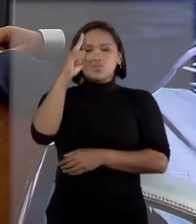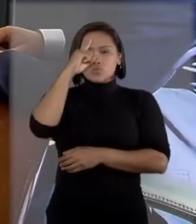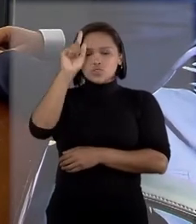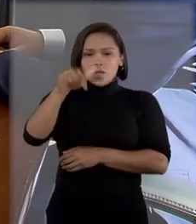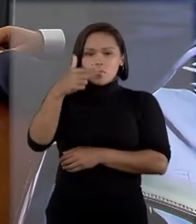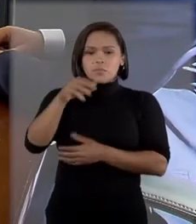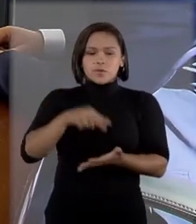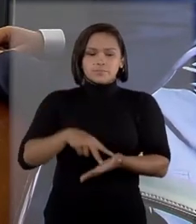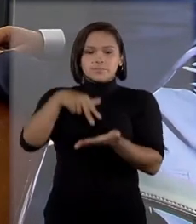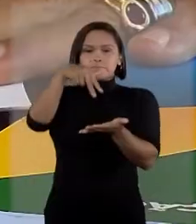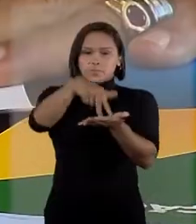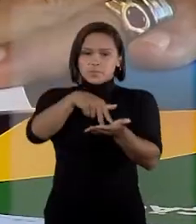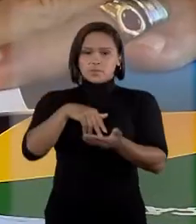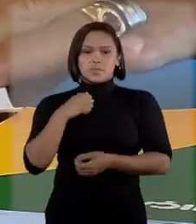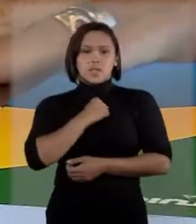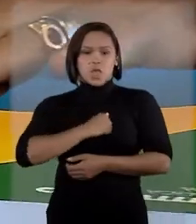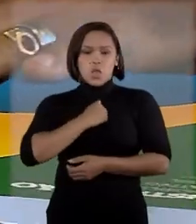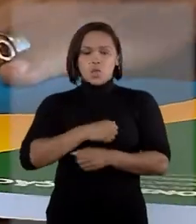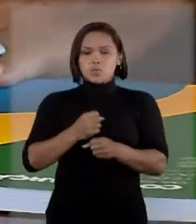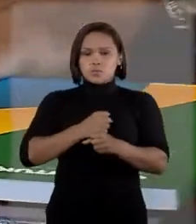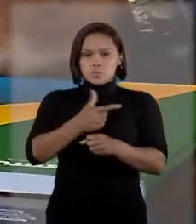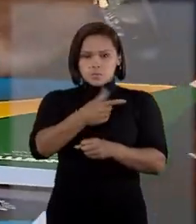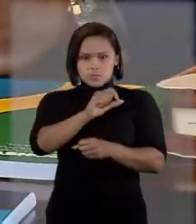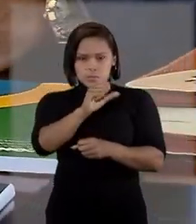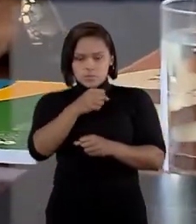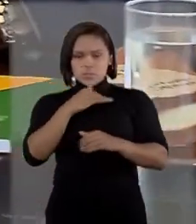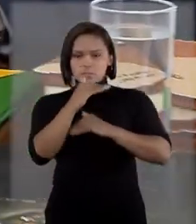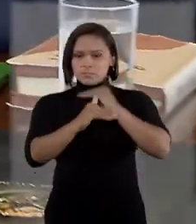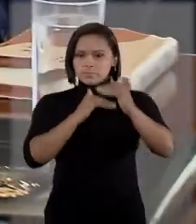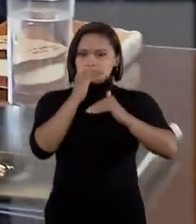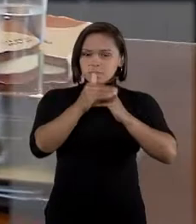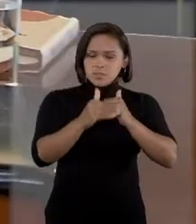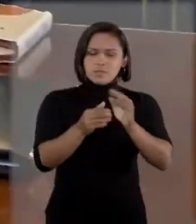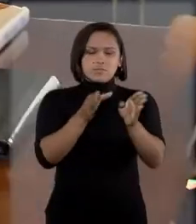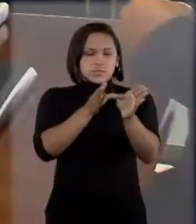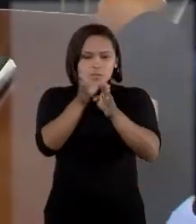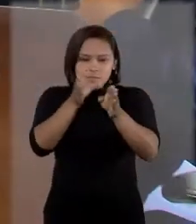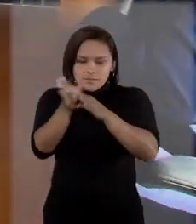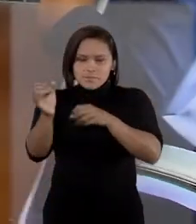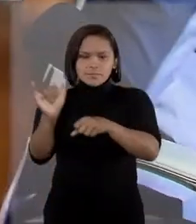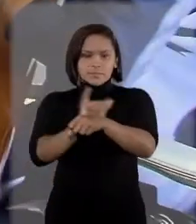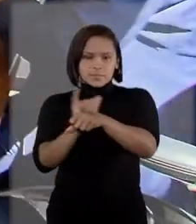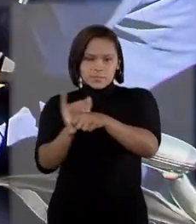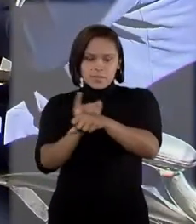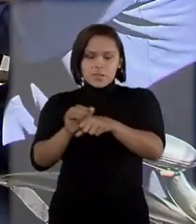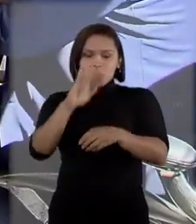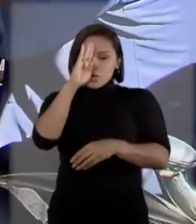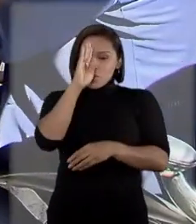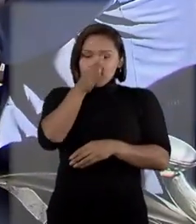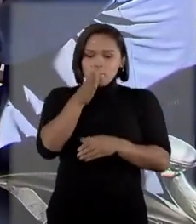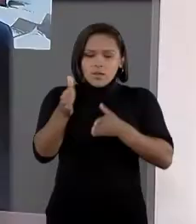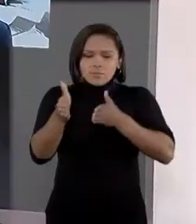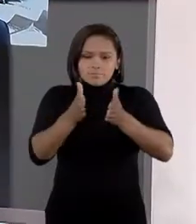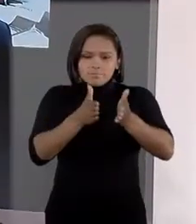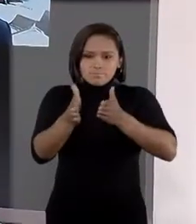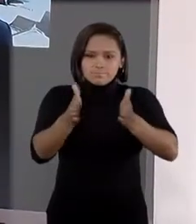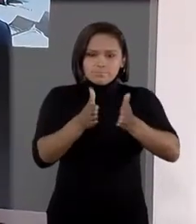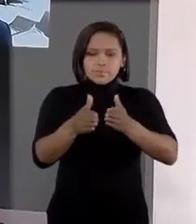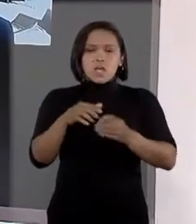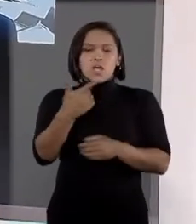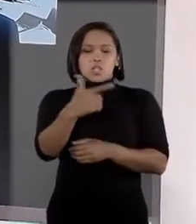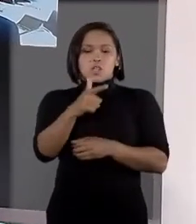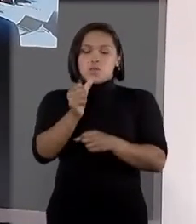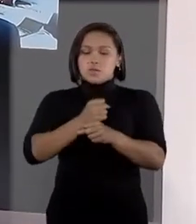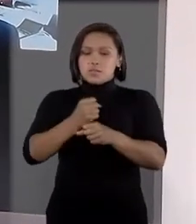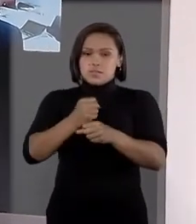tribunal, em agosto deste ano, para que fosse desenvolvido o trabalho de orientação estratégica, com o objetivo de nortear a gestão do Bienio